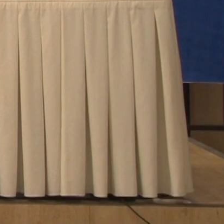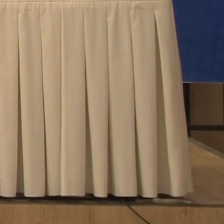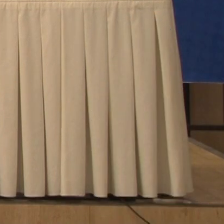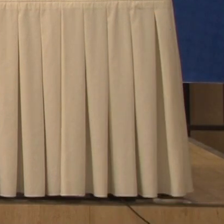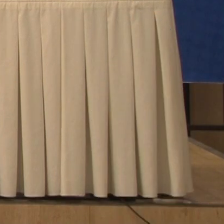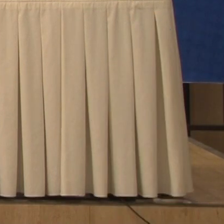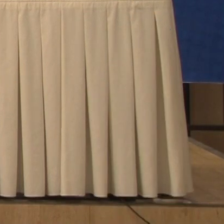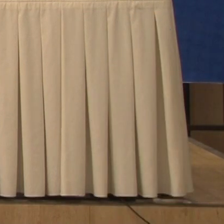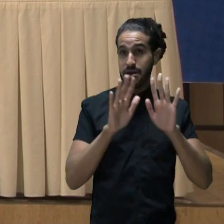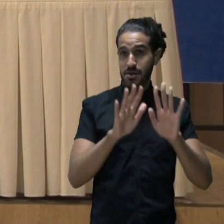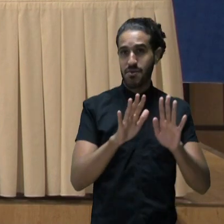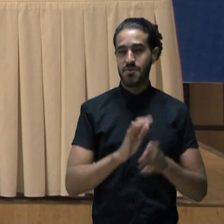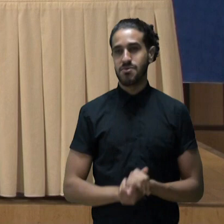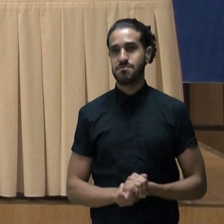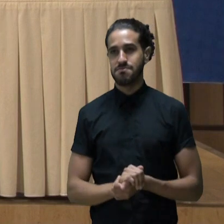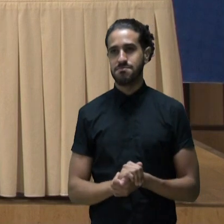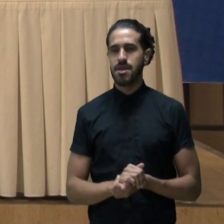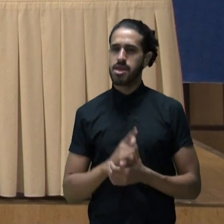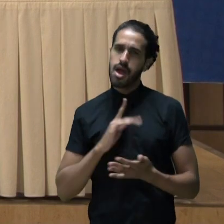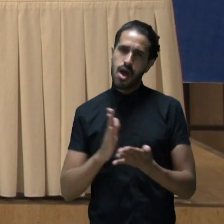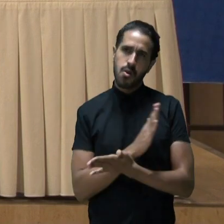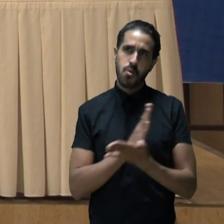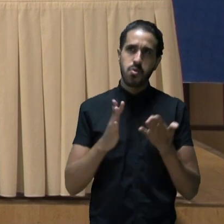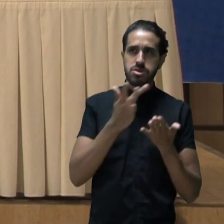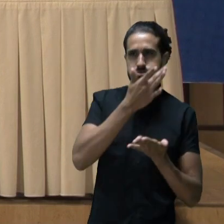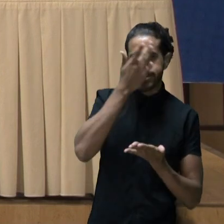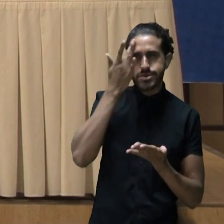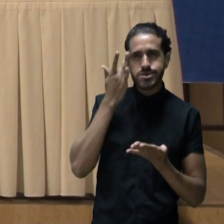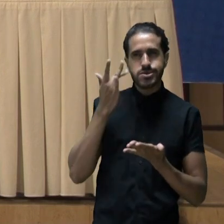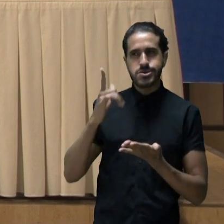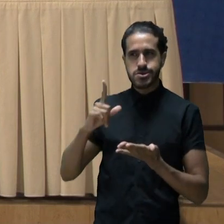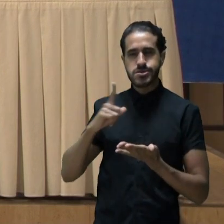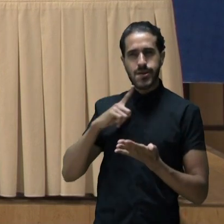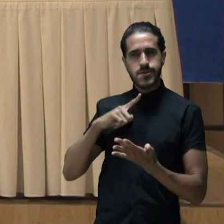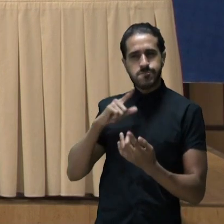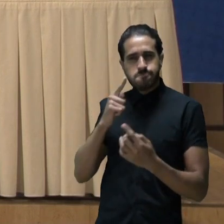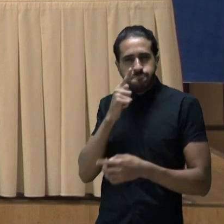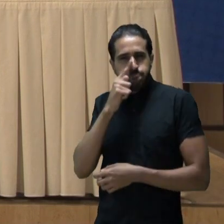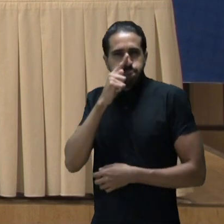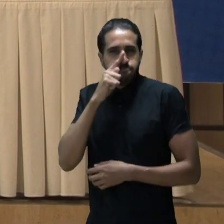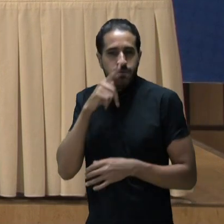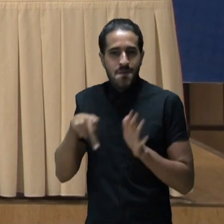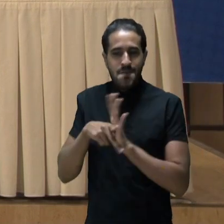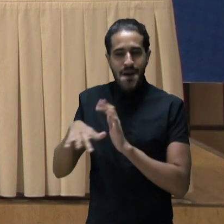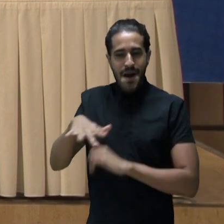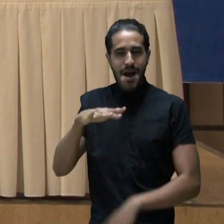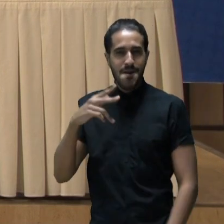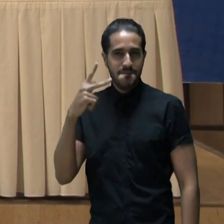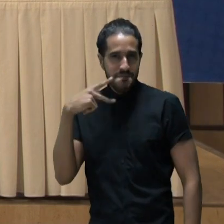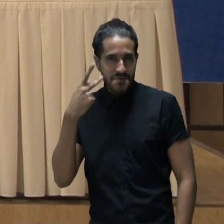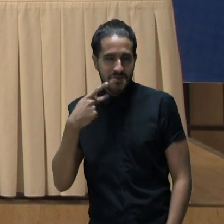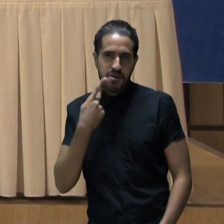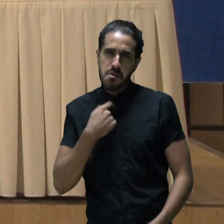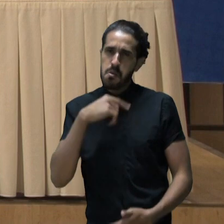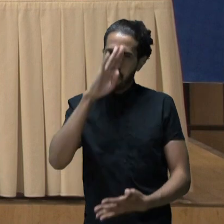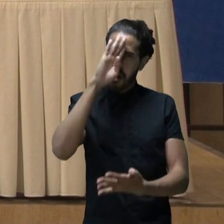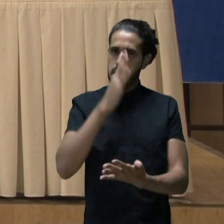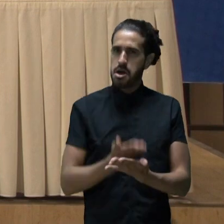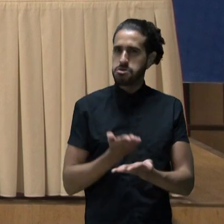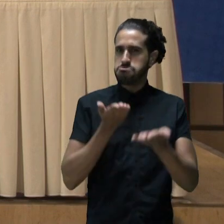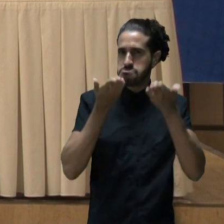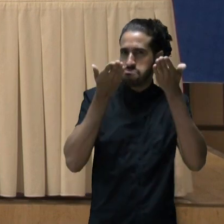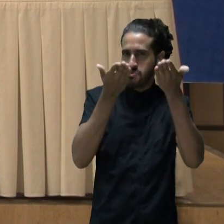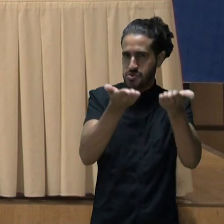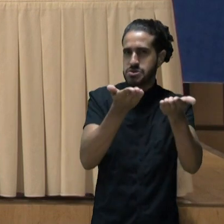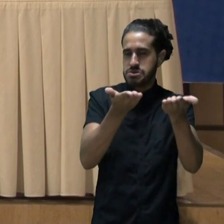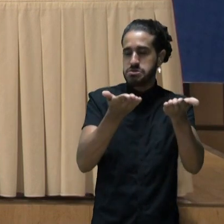de destacar isso. Existem pessoas que têm esse chamado propriamente político e eu quero crer que